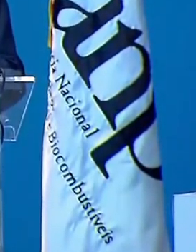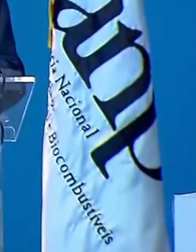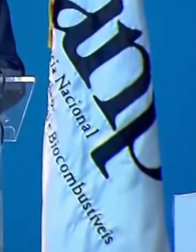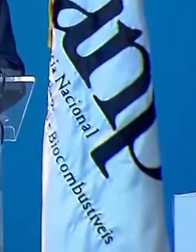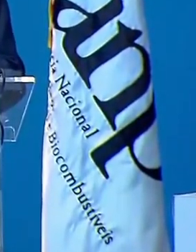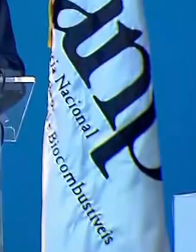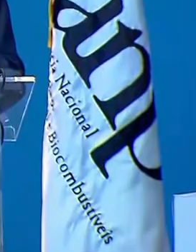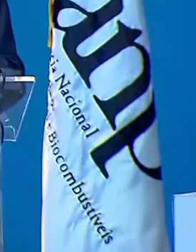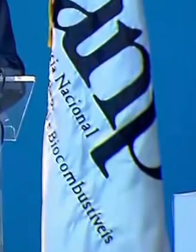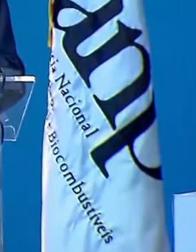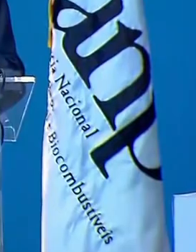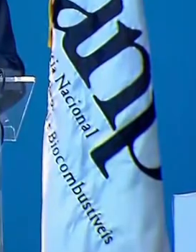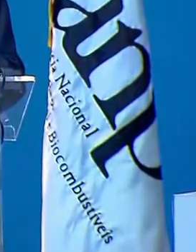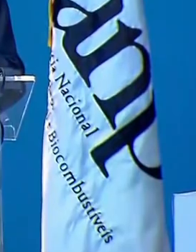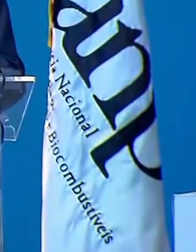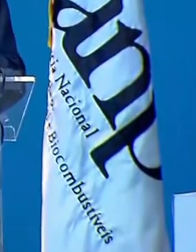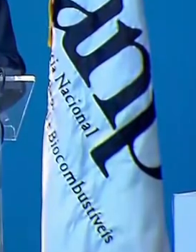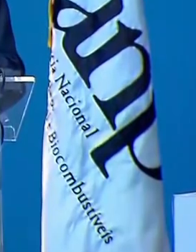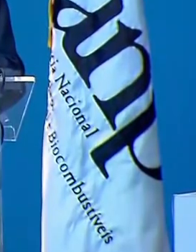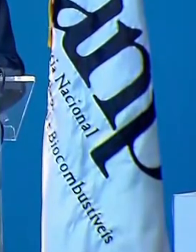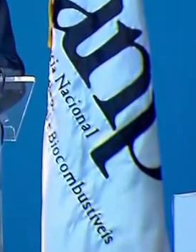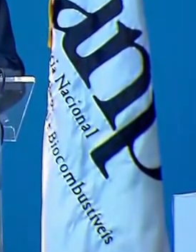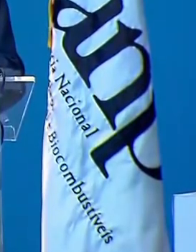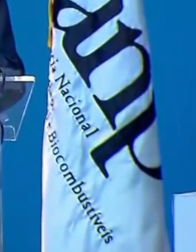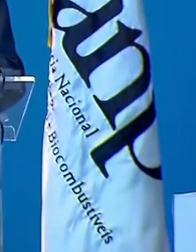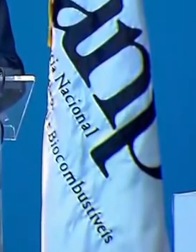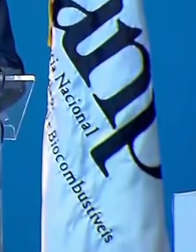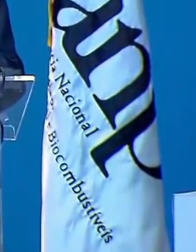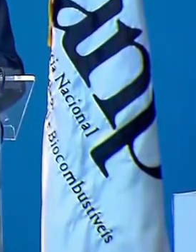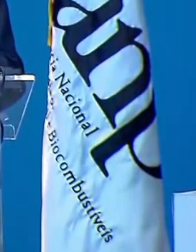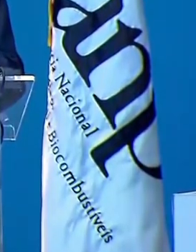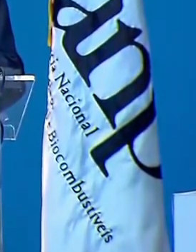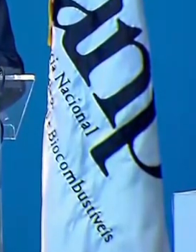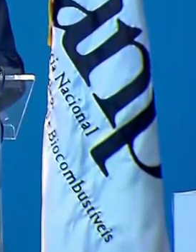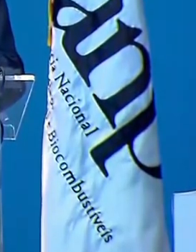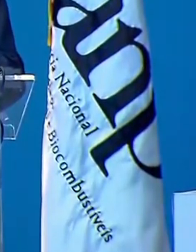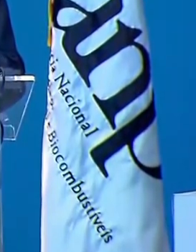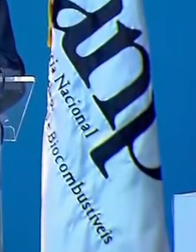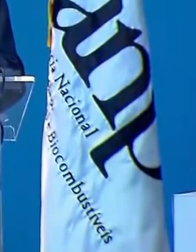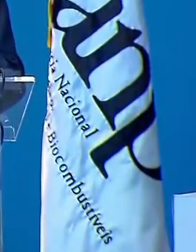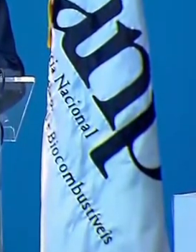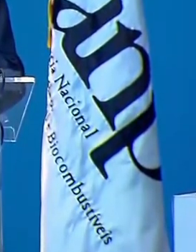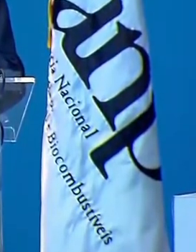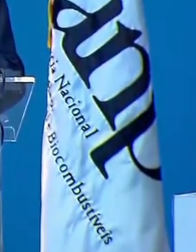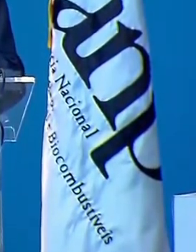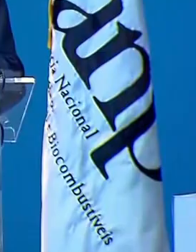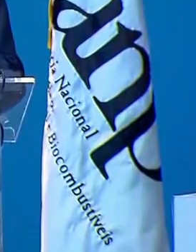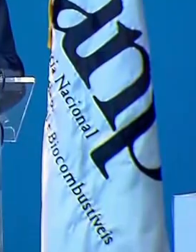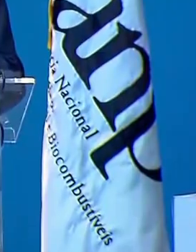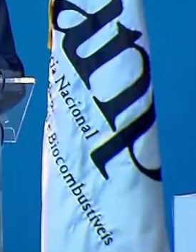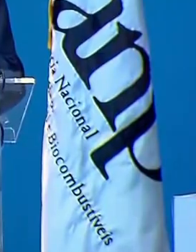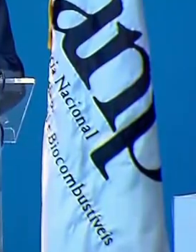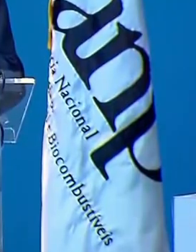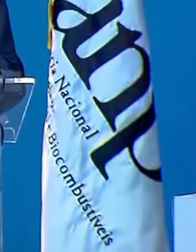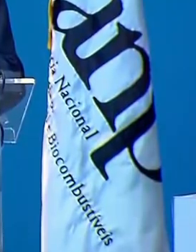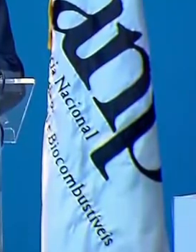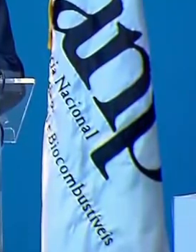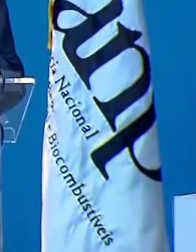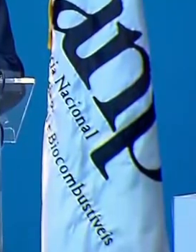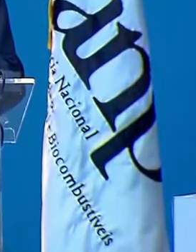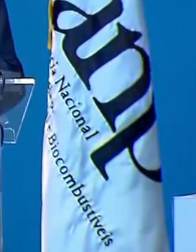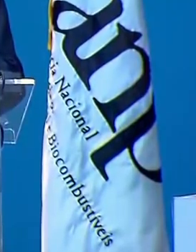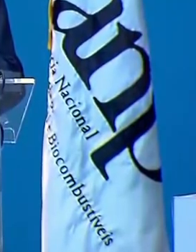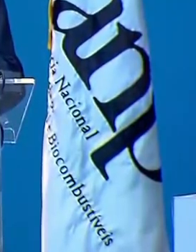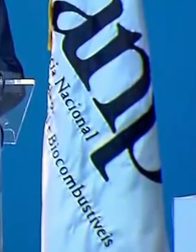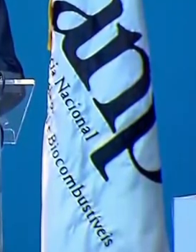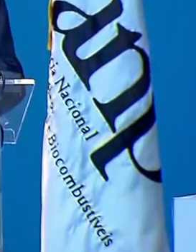poderemos, num curto prazo, dobrar as reservas atuais, chegando a 30 bilhões de barris